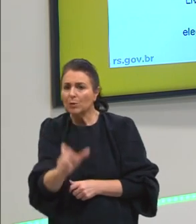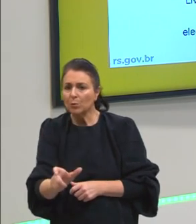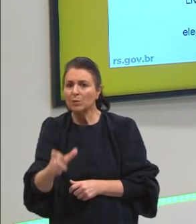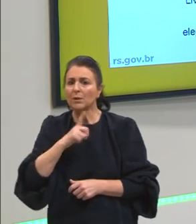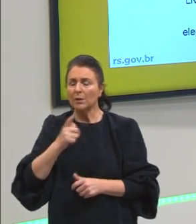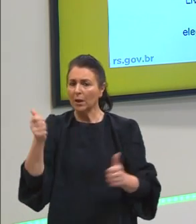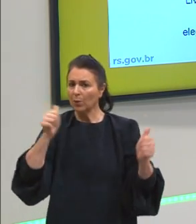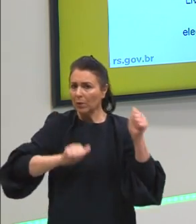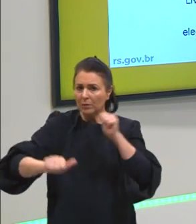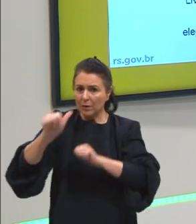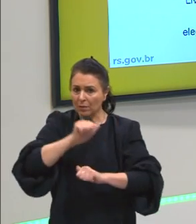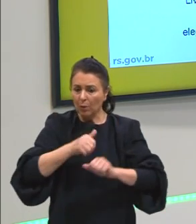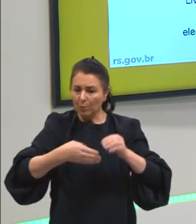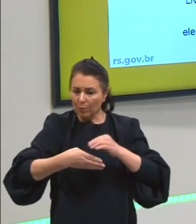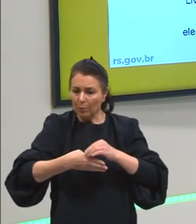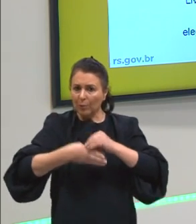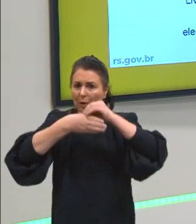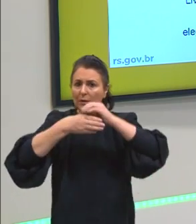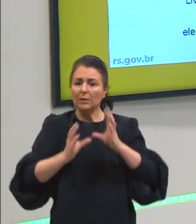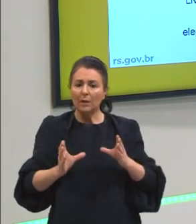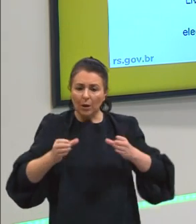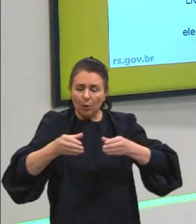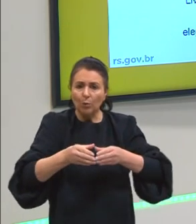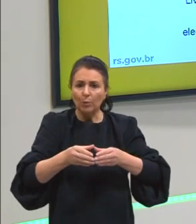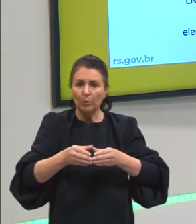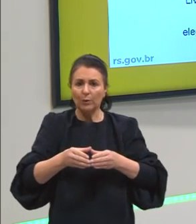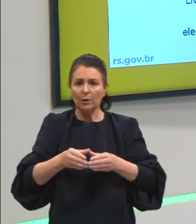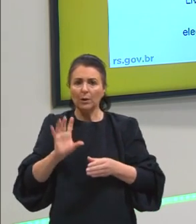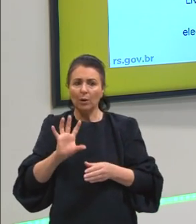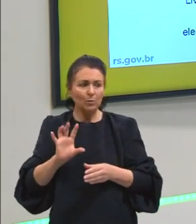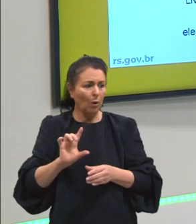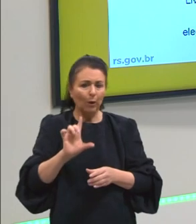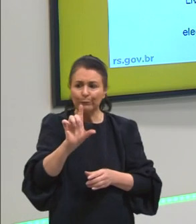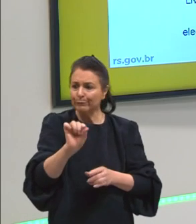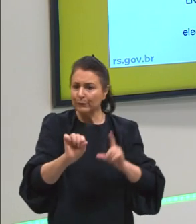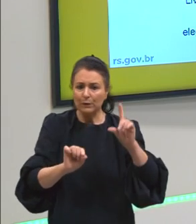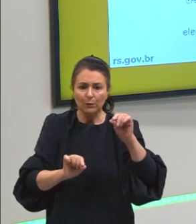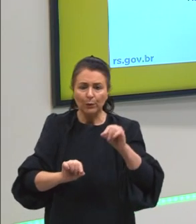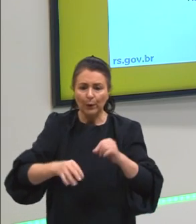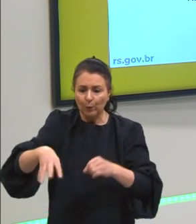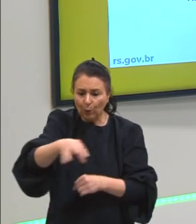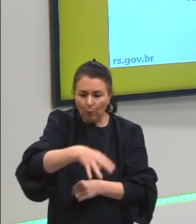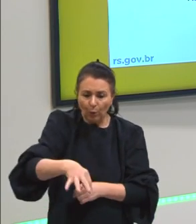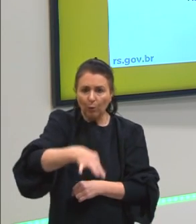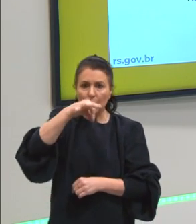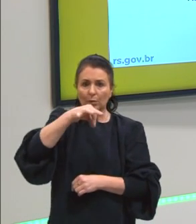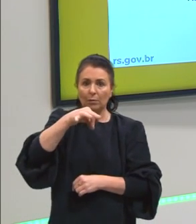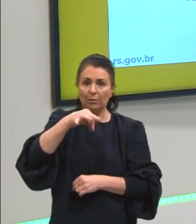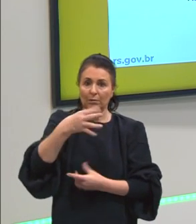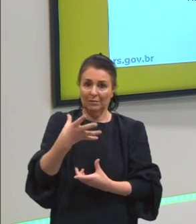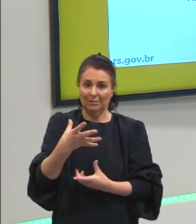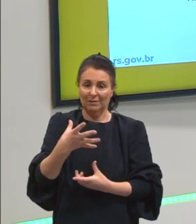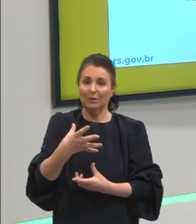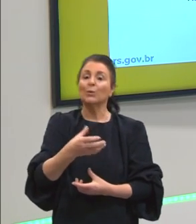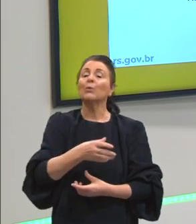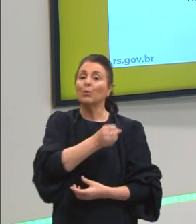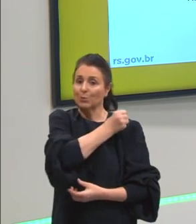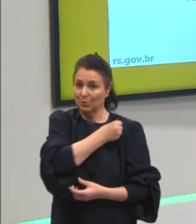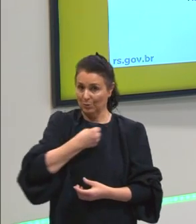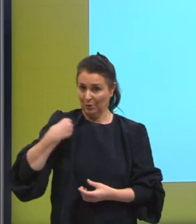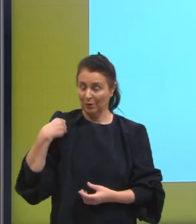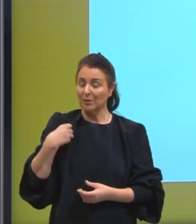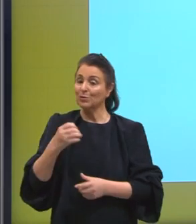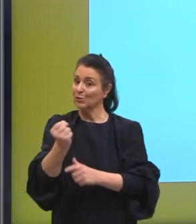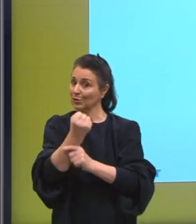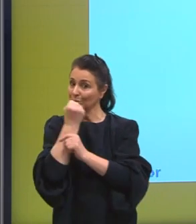melhor capitão do navio e não simplesmente sortear os cargos. Essas são palavras do nosso amigo Sócrates. O Platão,